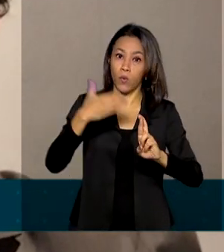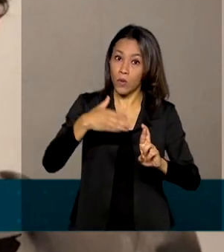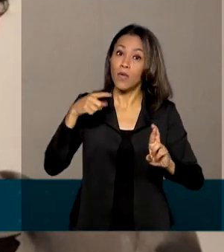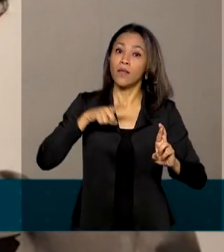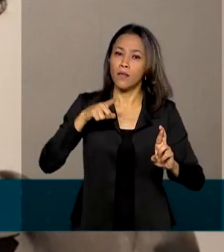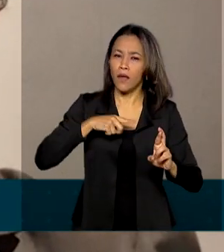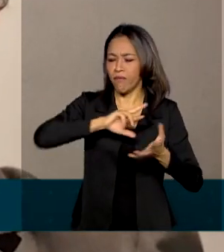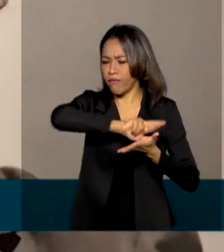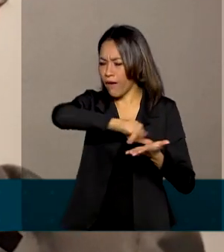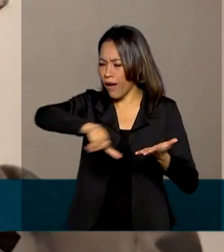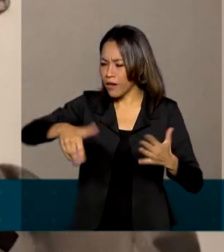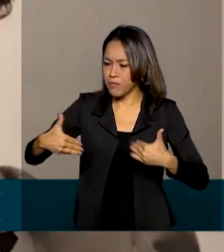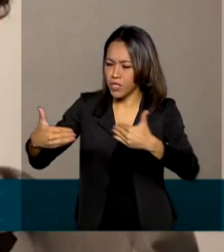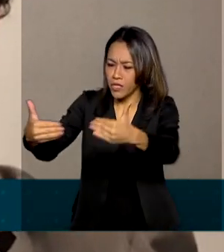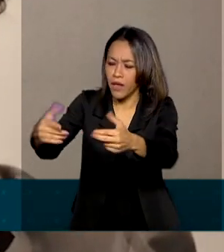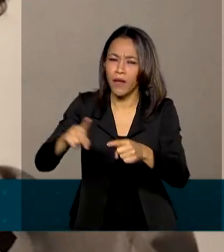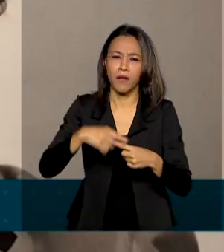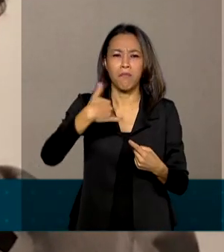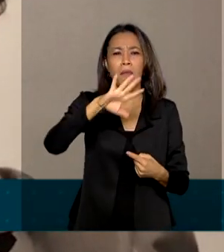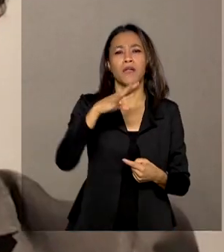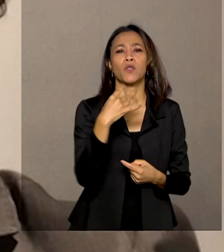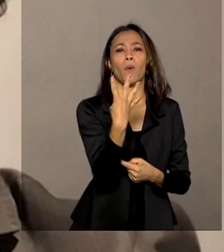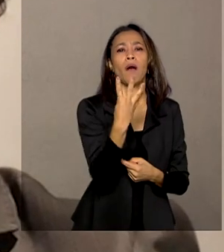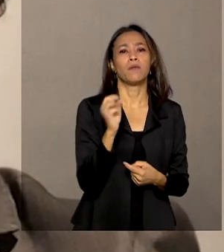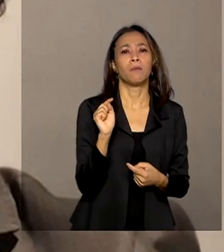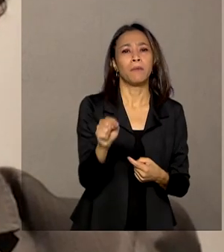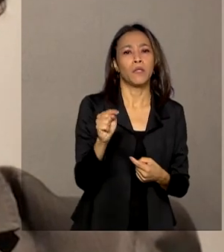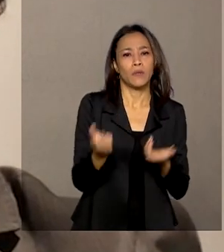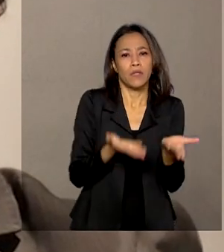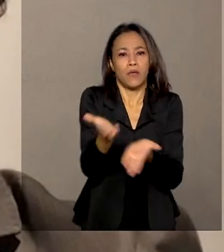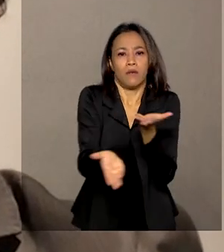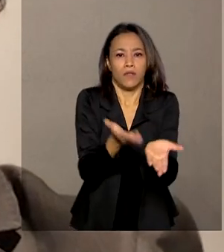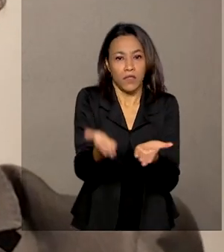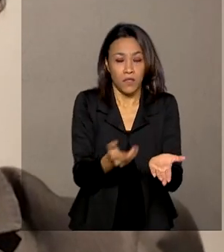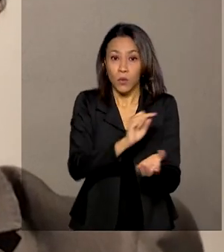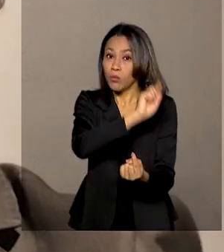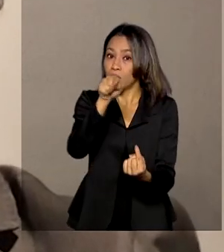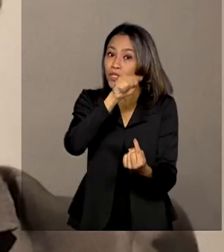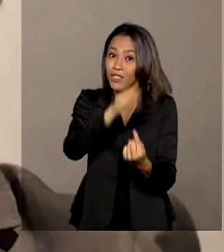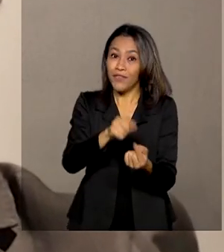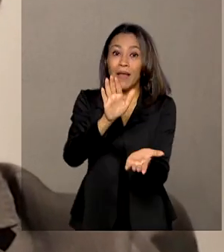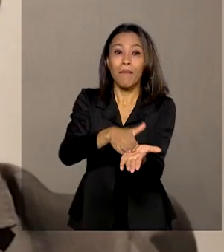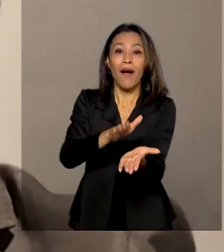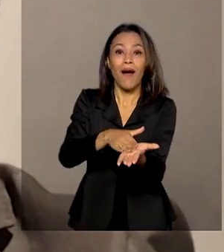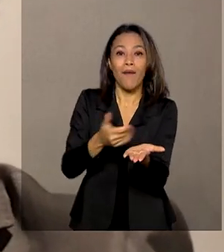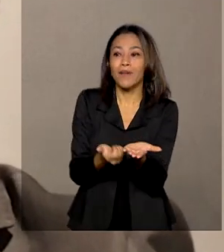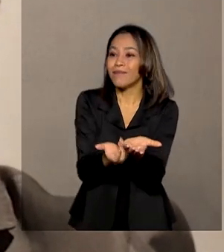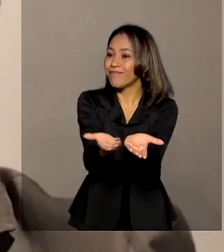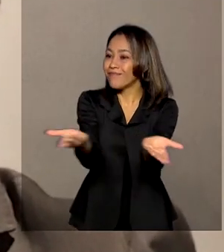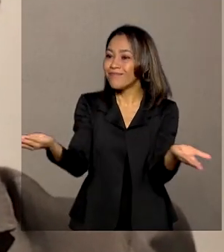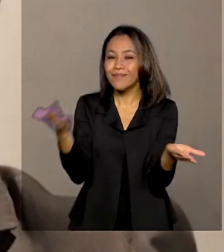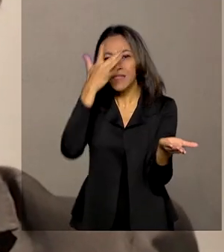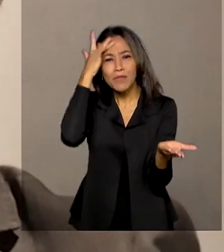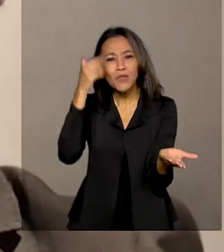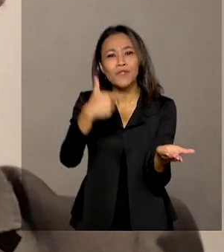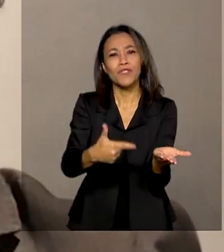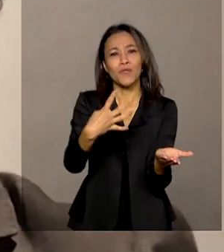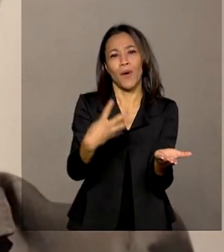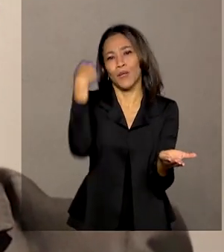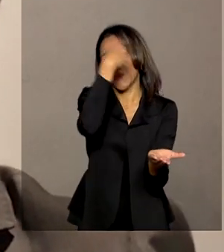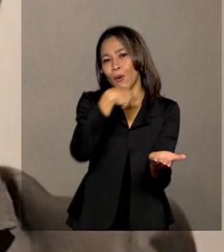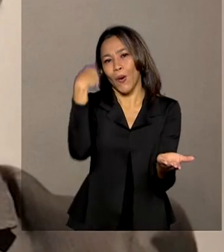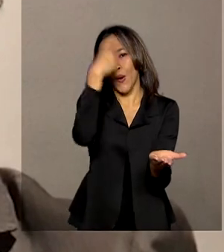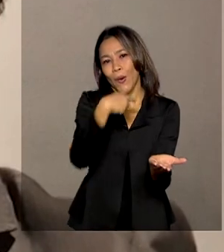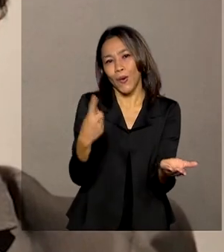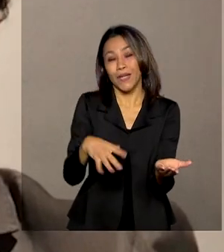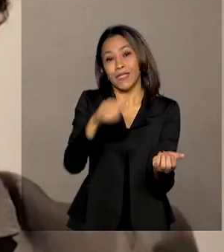ministérios, de mais de 4 mil serviços públicos. Nosso objetivo é colocar o governo na palma da mão de todos os brasileiros, 24 horas por dia,